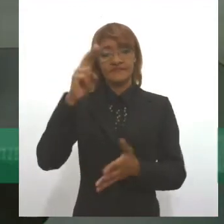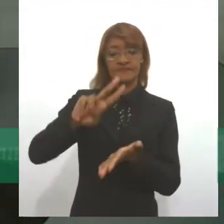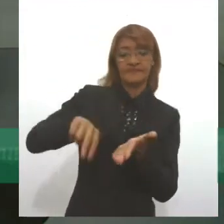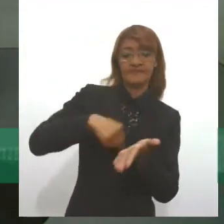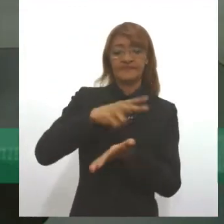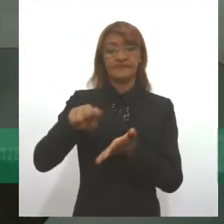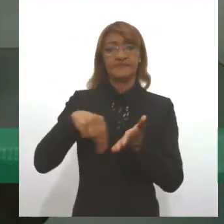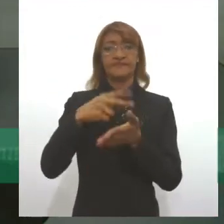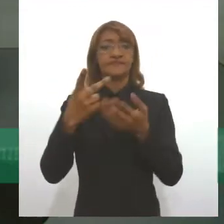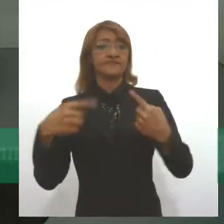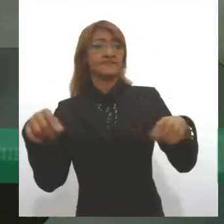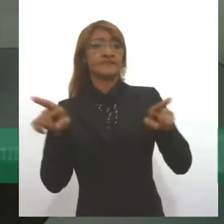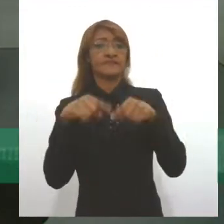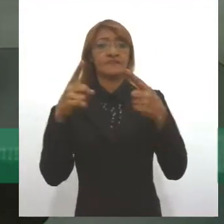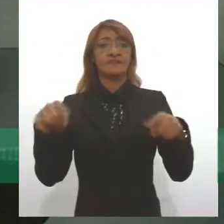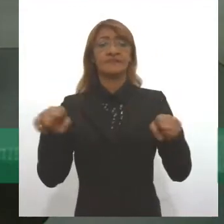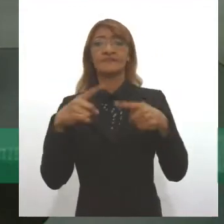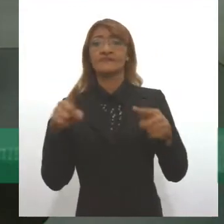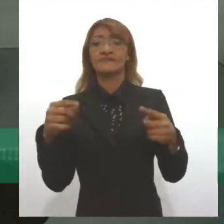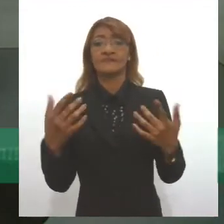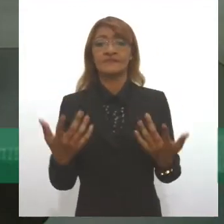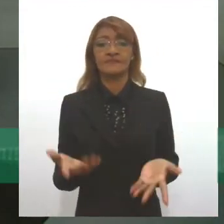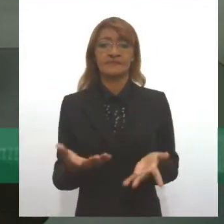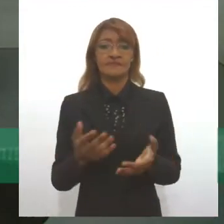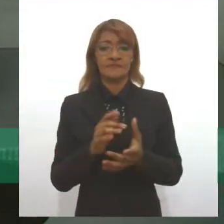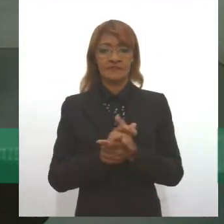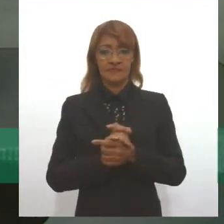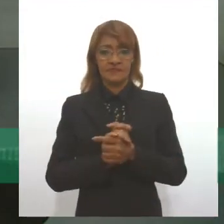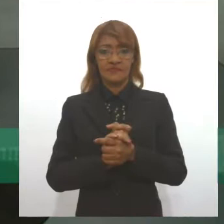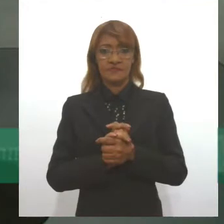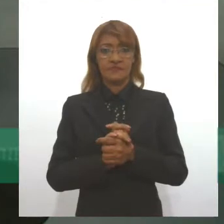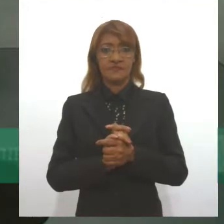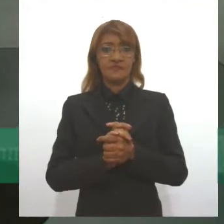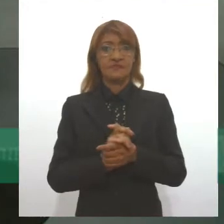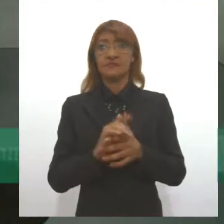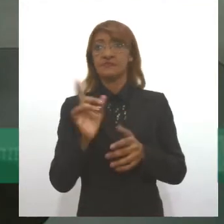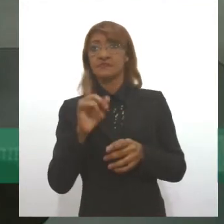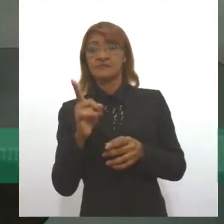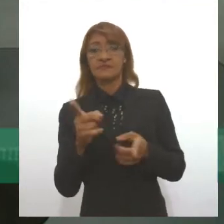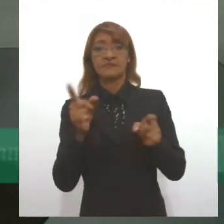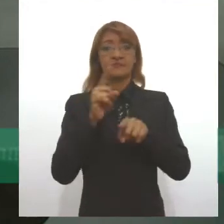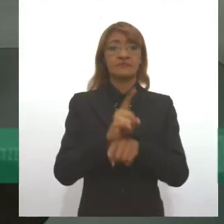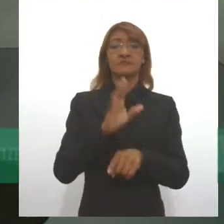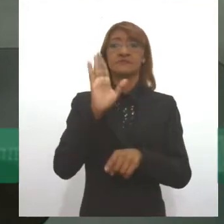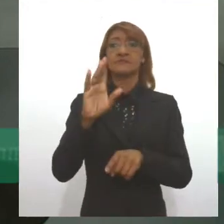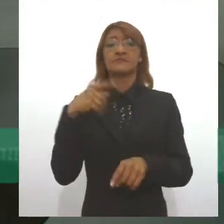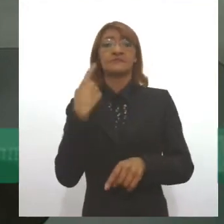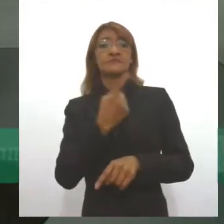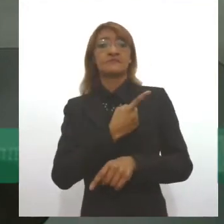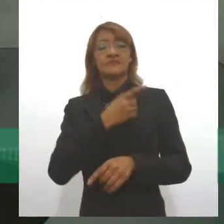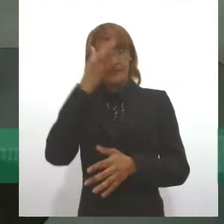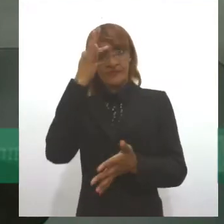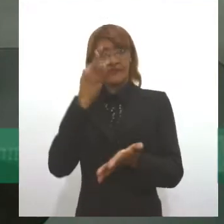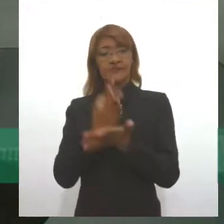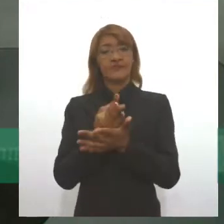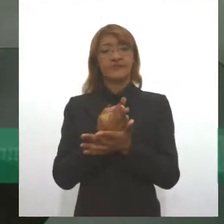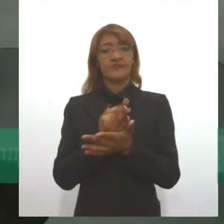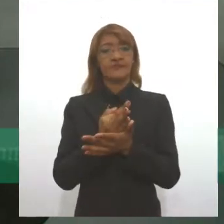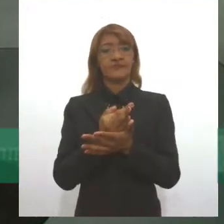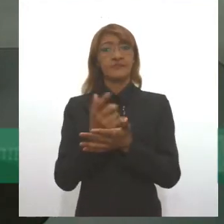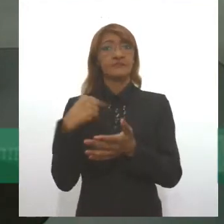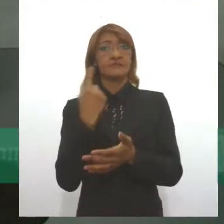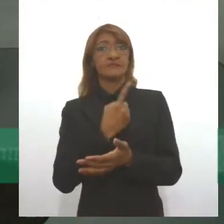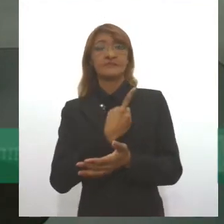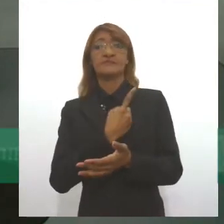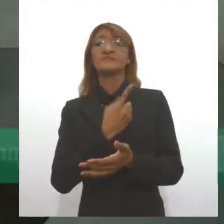da música, da queromancia, que não é nenhuma contravenção do artesanato, da nossa fé e da nossa culinária. Então, está de